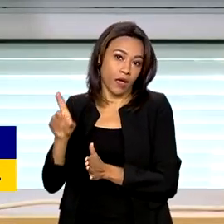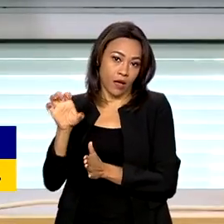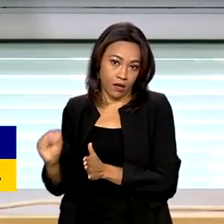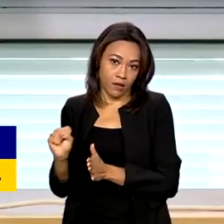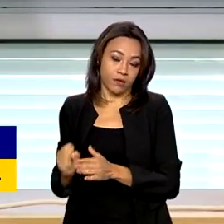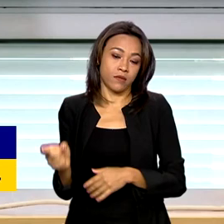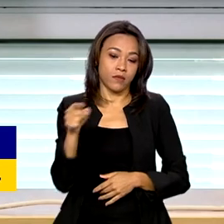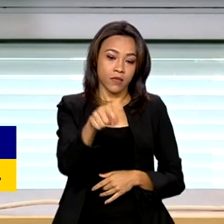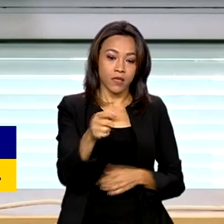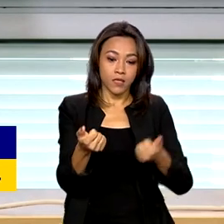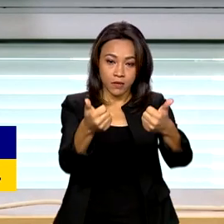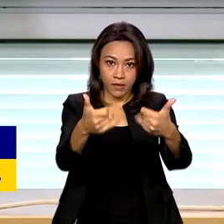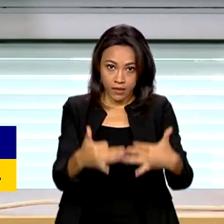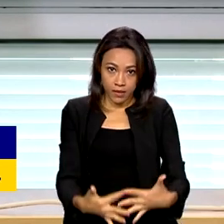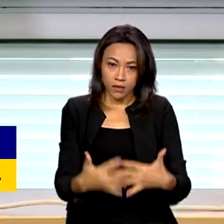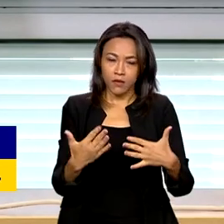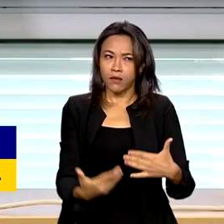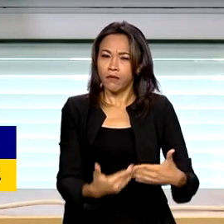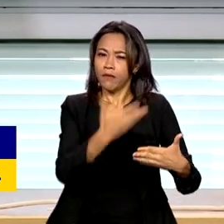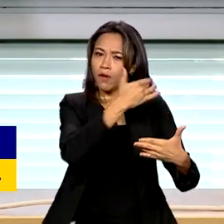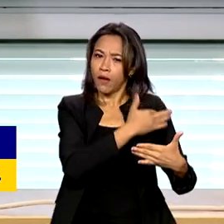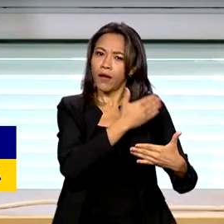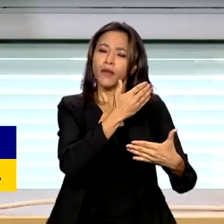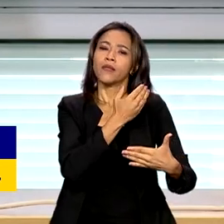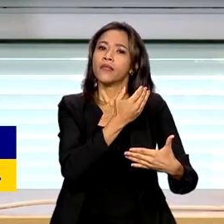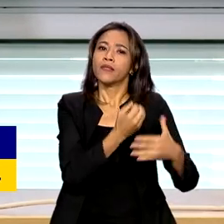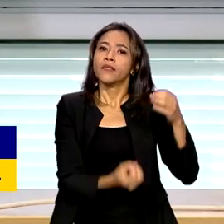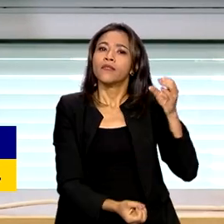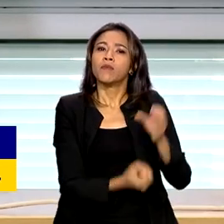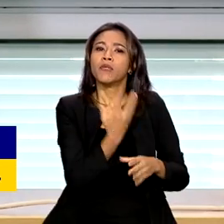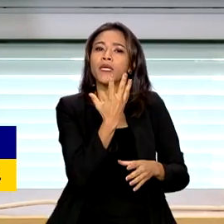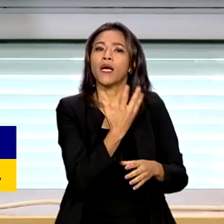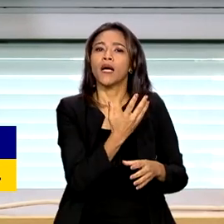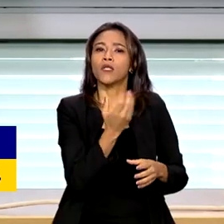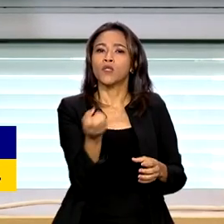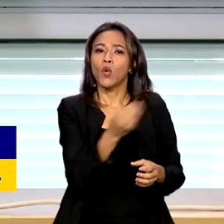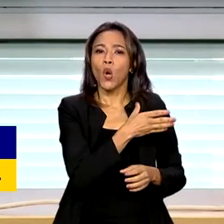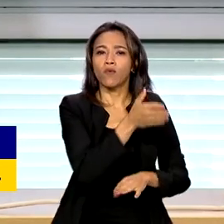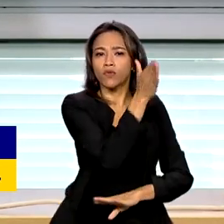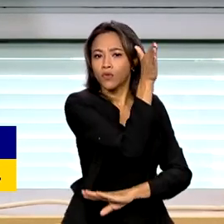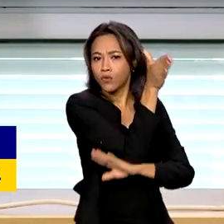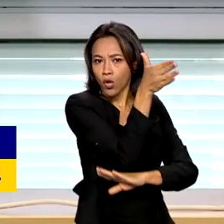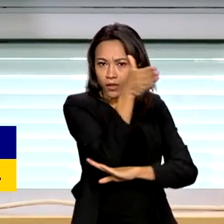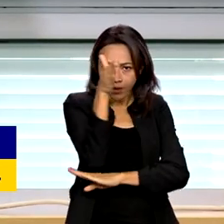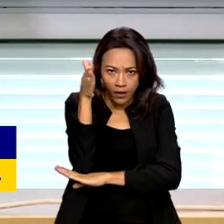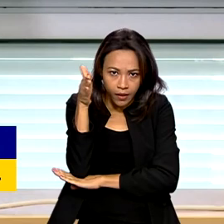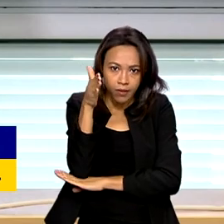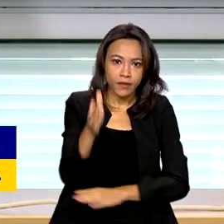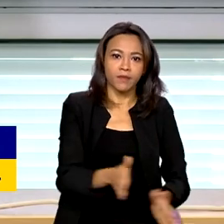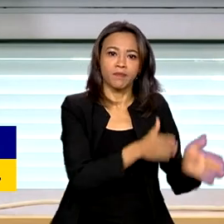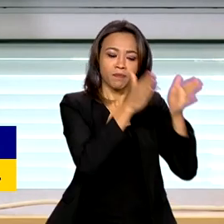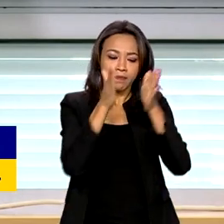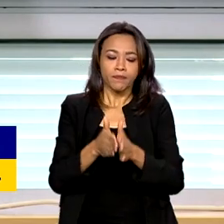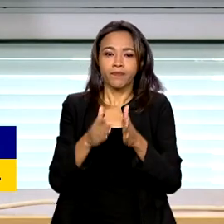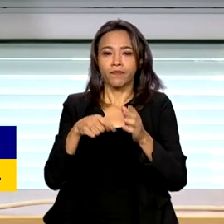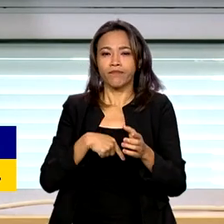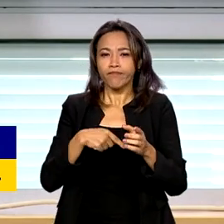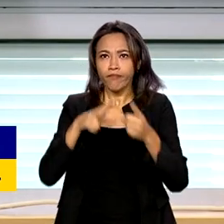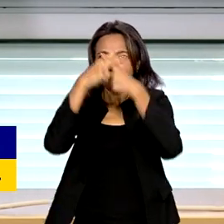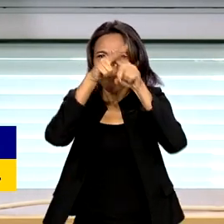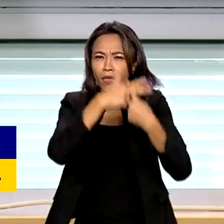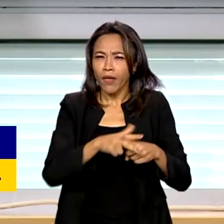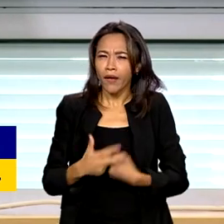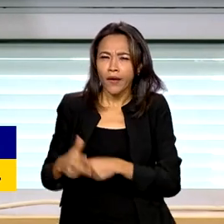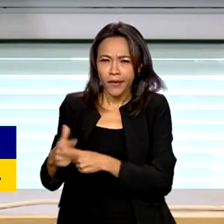fortalecimento da implantação de novos leitos de hotelaria, retrofitagem da estrutura hoje